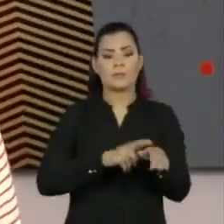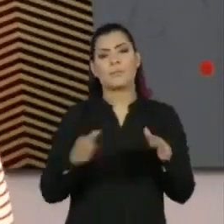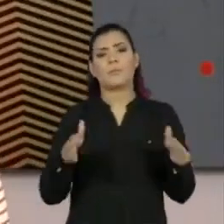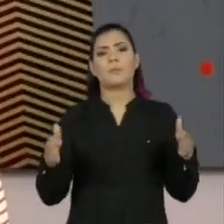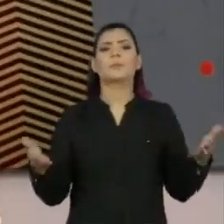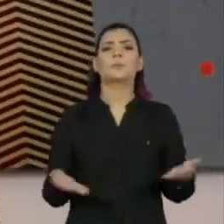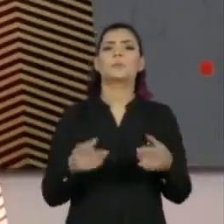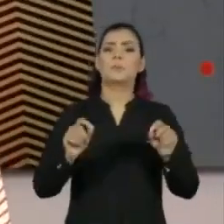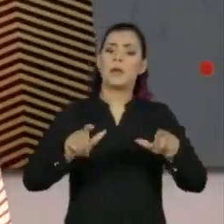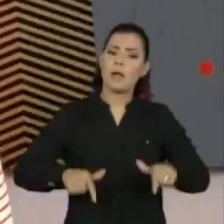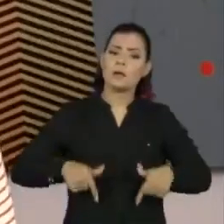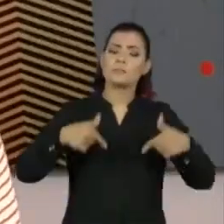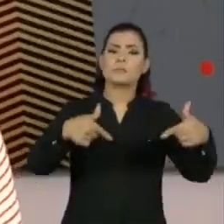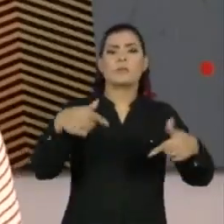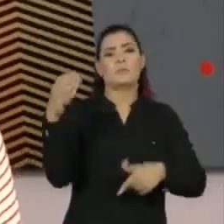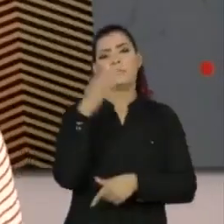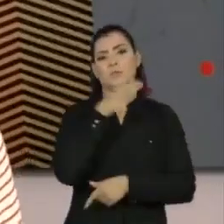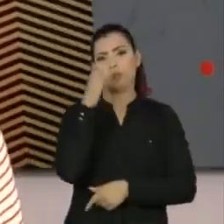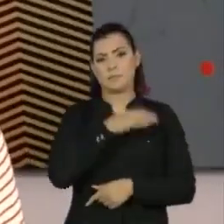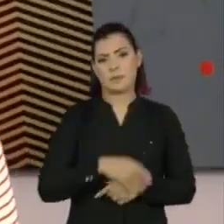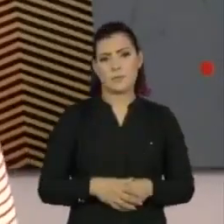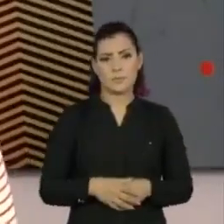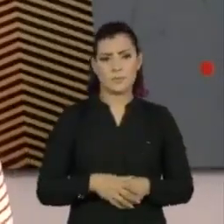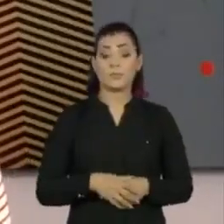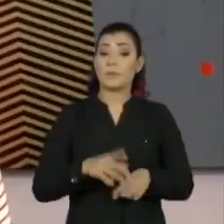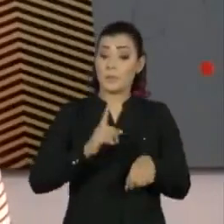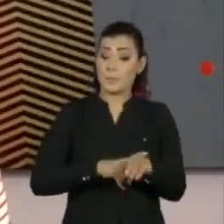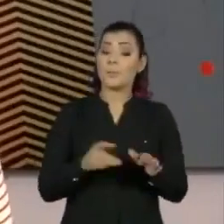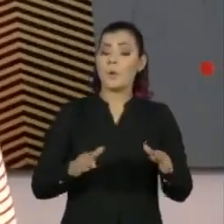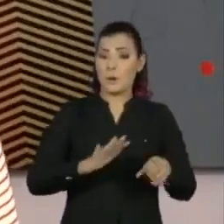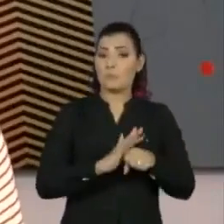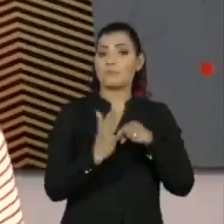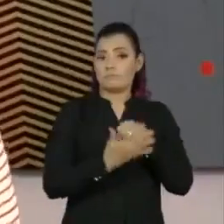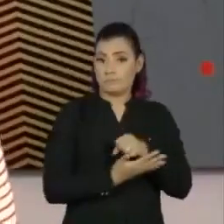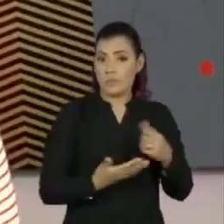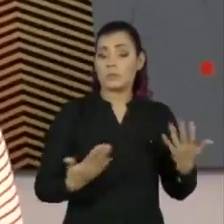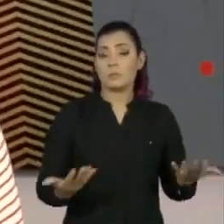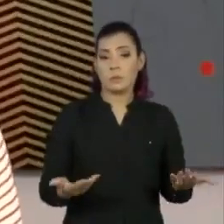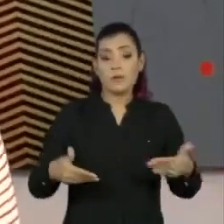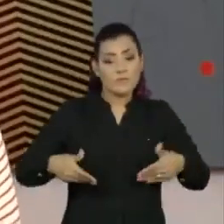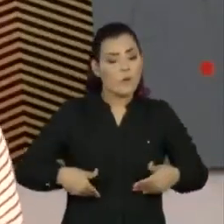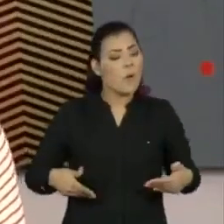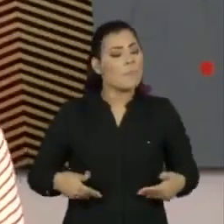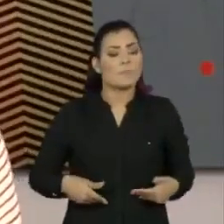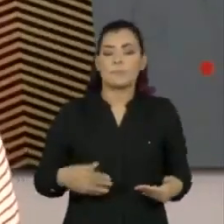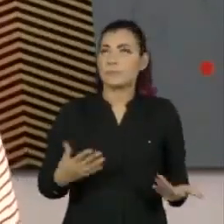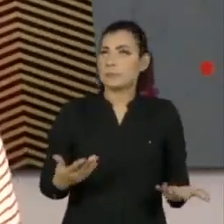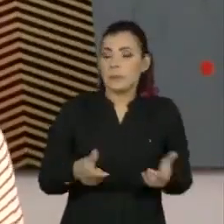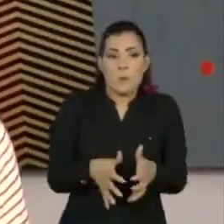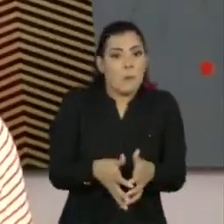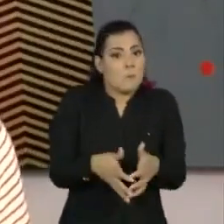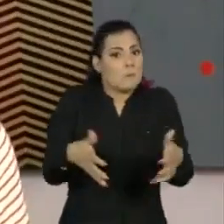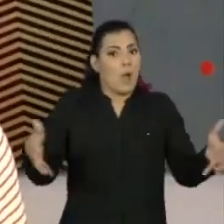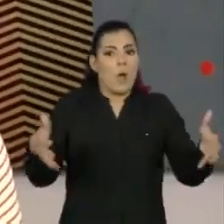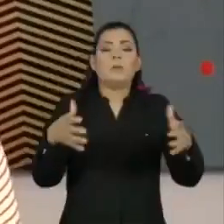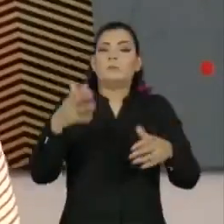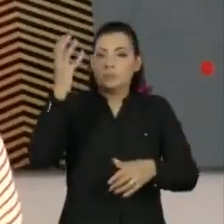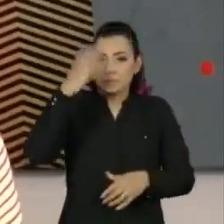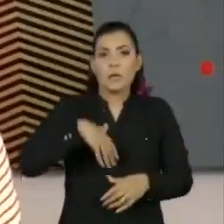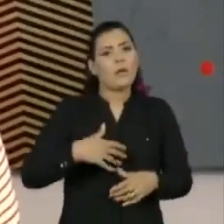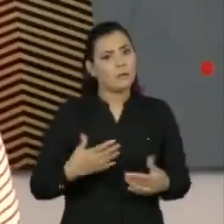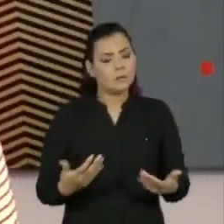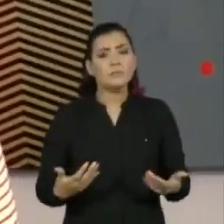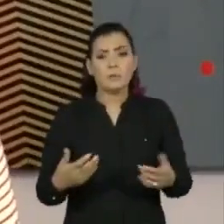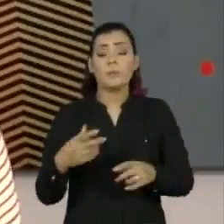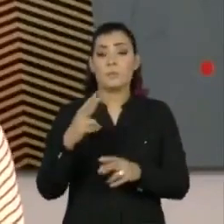também, são medidas emergenciais, porque a gente está num momento de crise. A fome, com certeza, está muito maior do que esses índices da